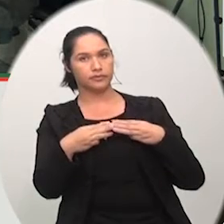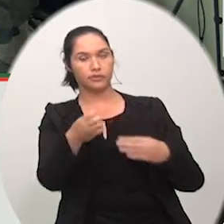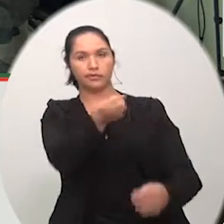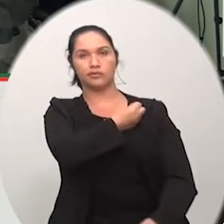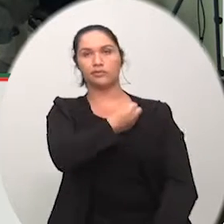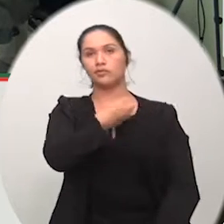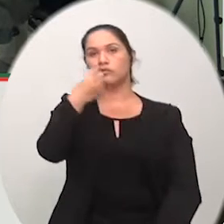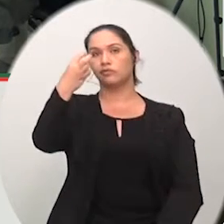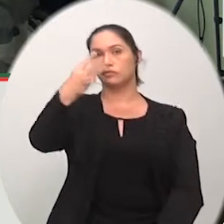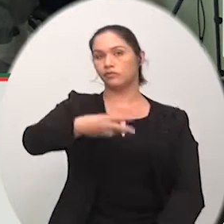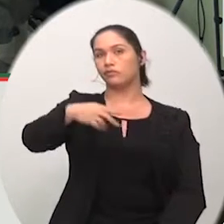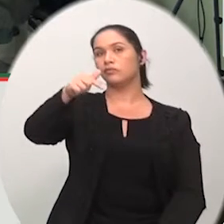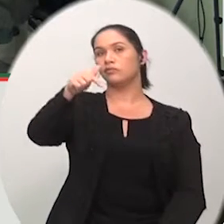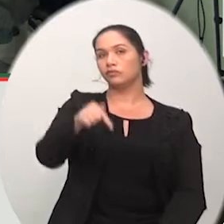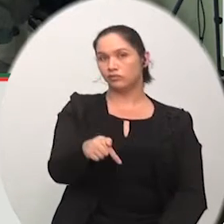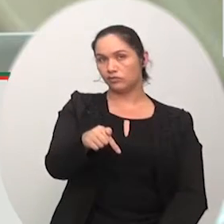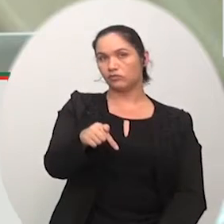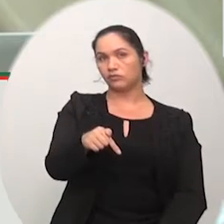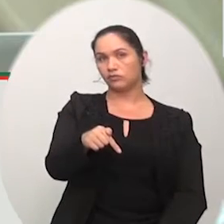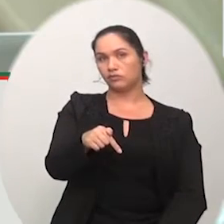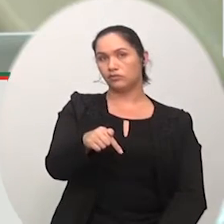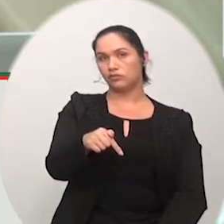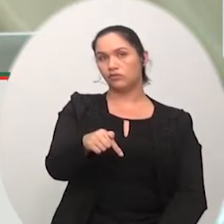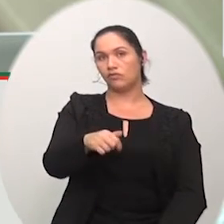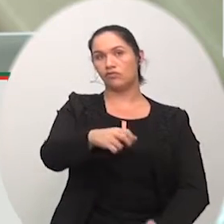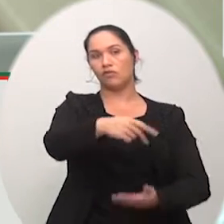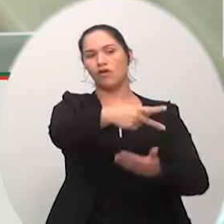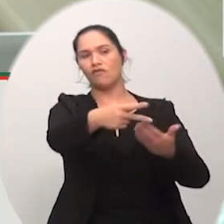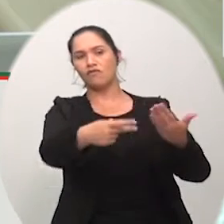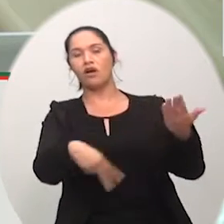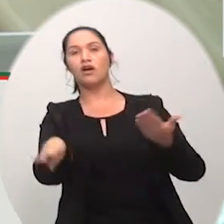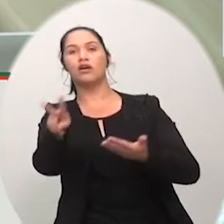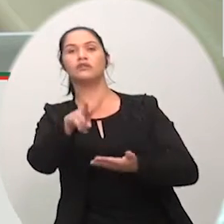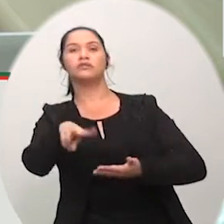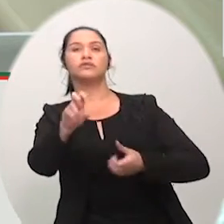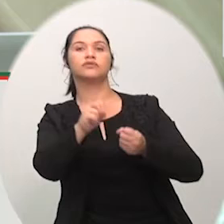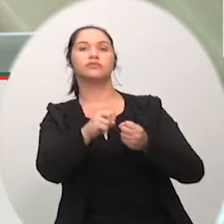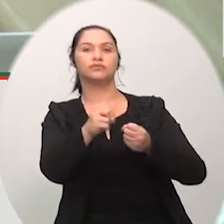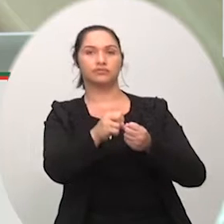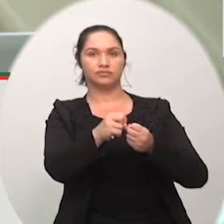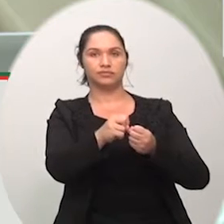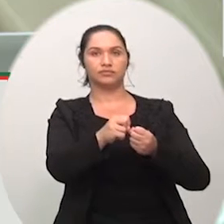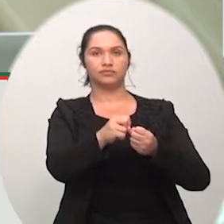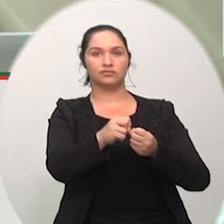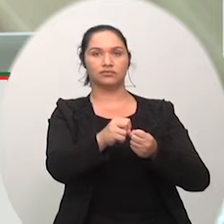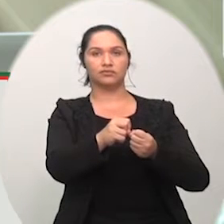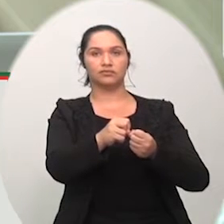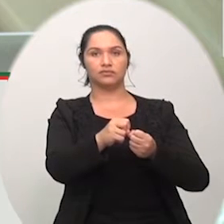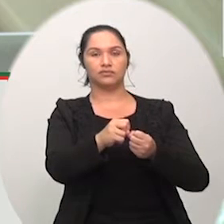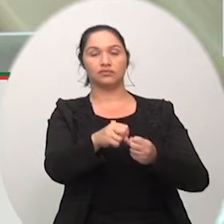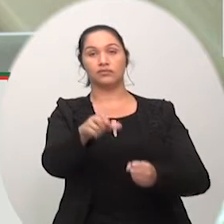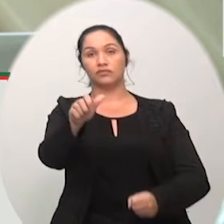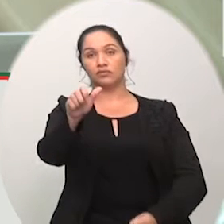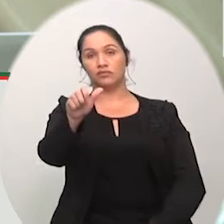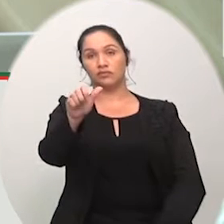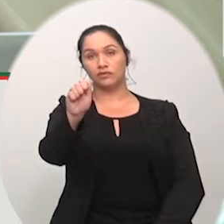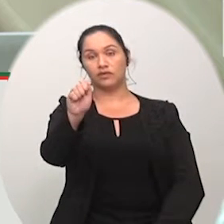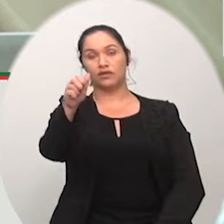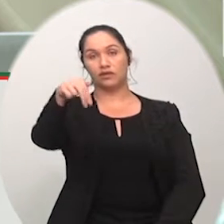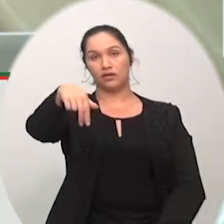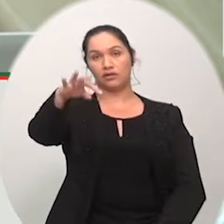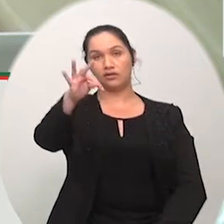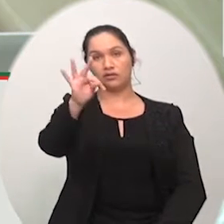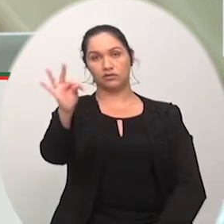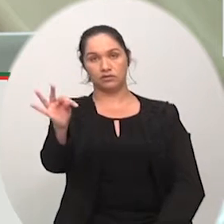37 barra 18 de autoria de diversos vereadores a agência nacional de transportes terrestres ANTT